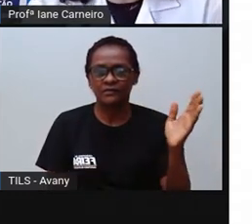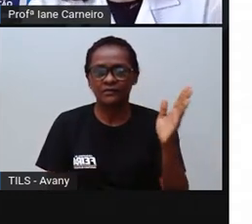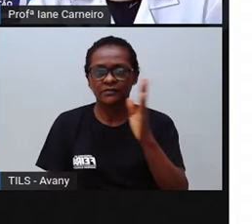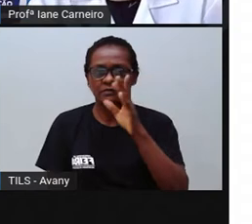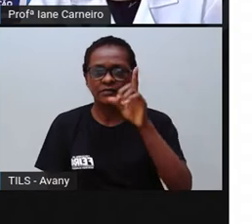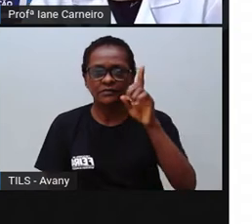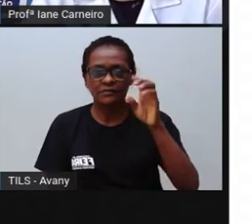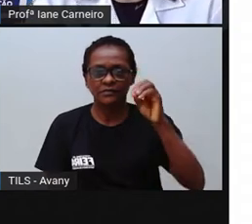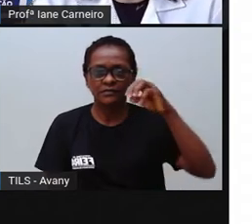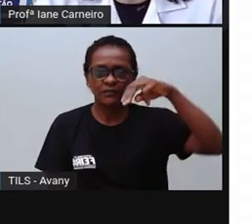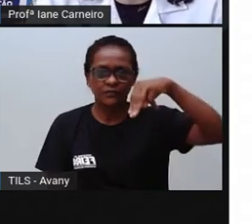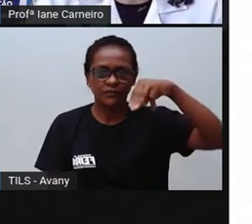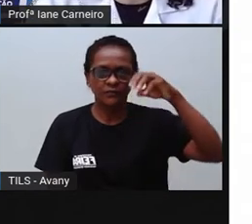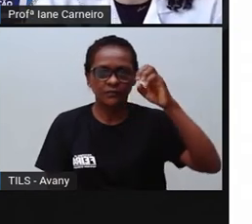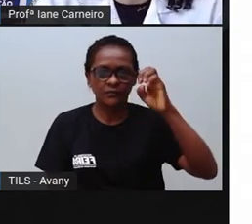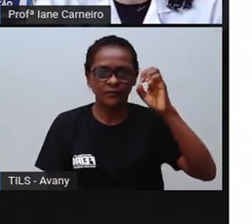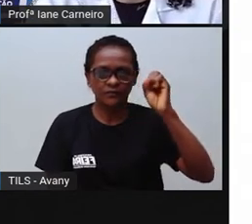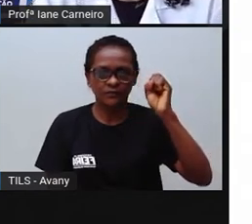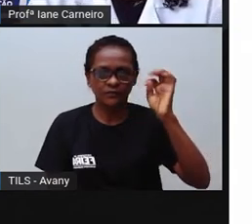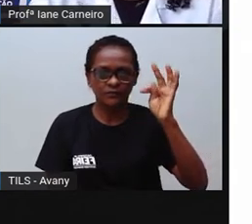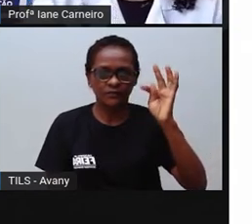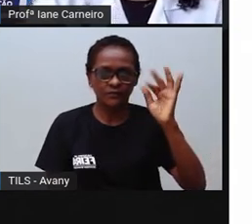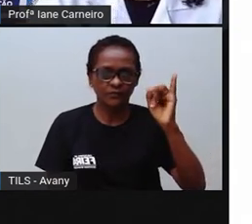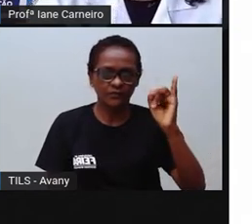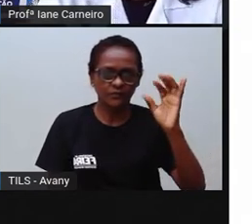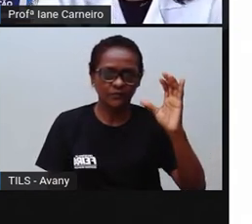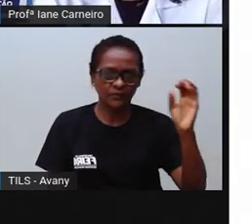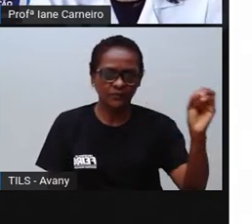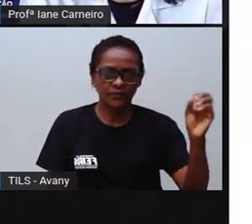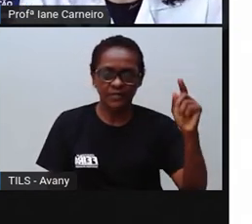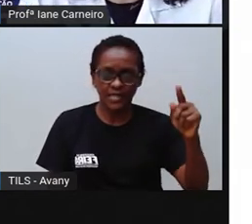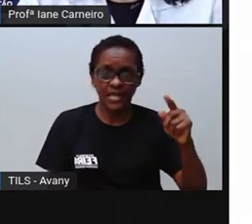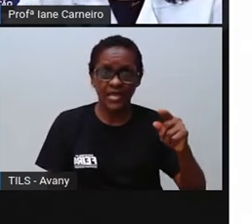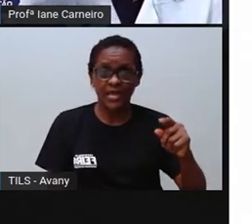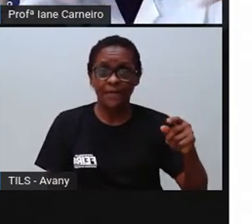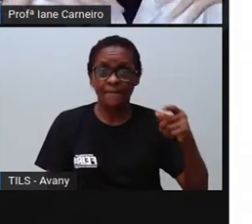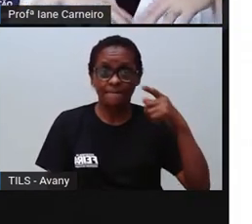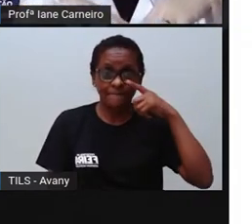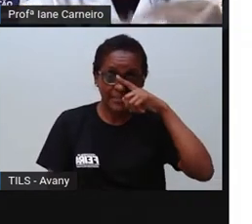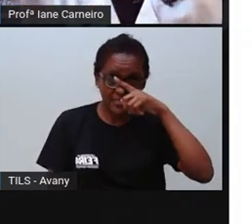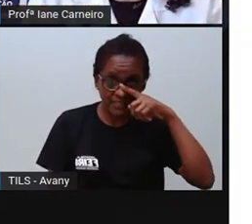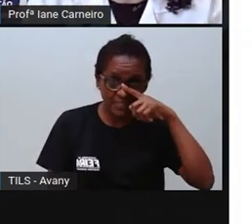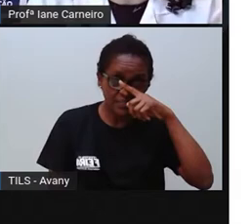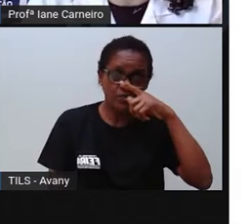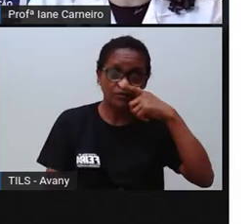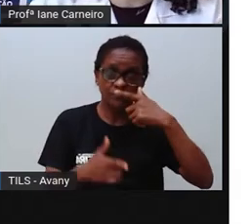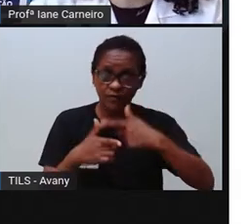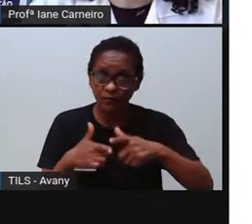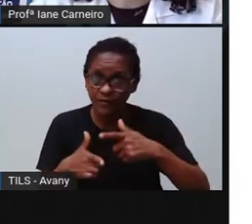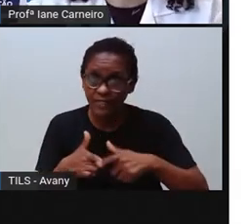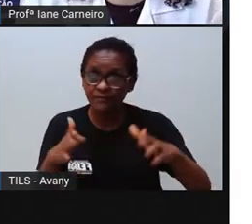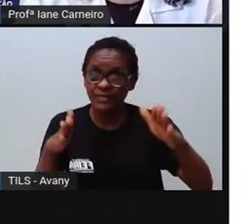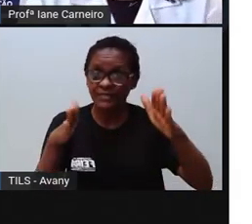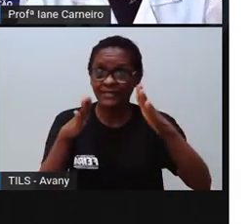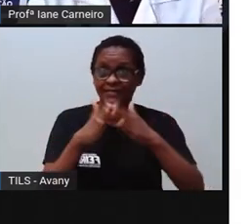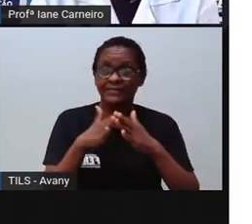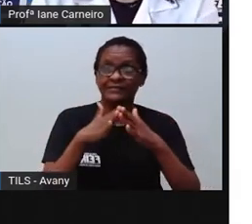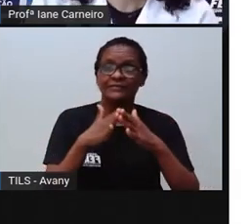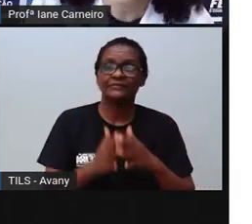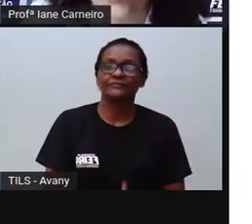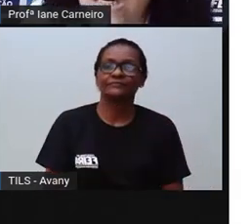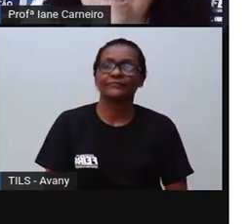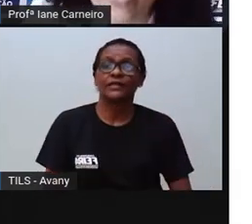nós moramos. Onde nós habitamos. Ou em seu entorno, ou perto da nossa casa, tá certo? Então,